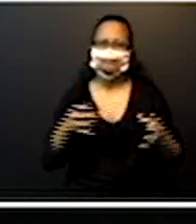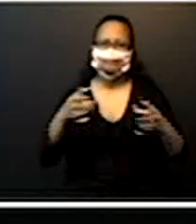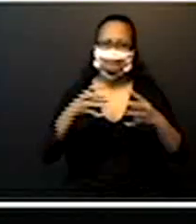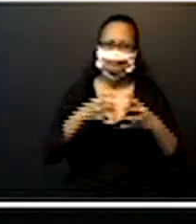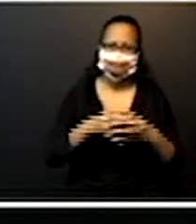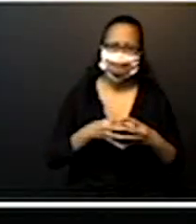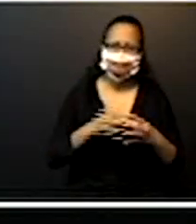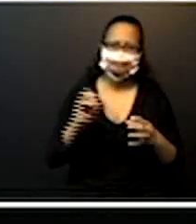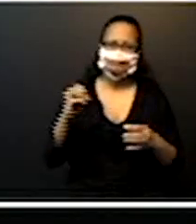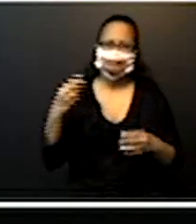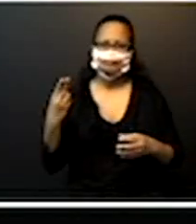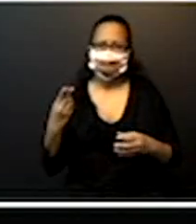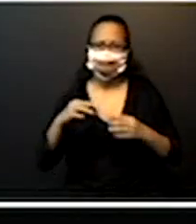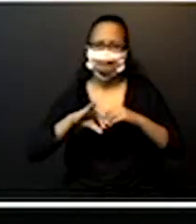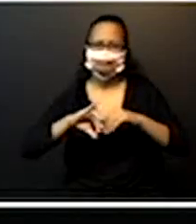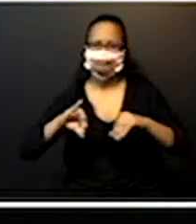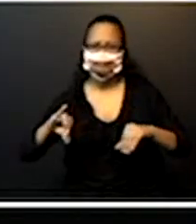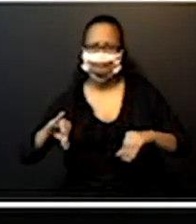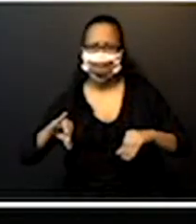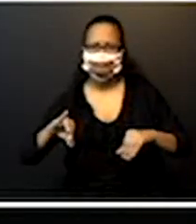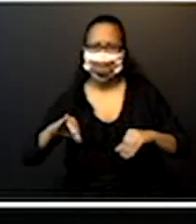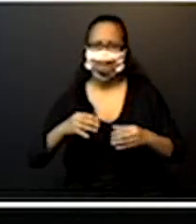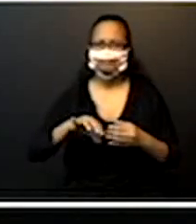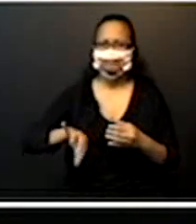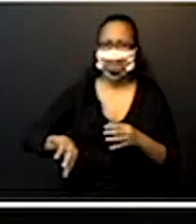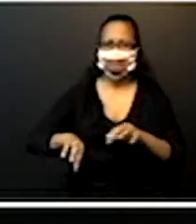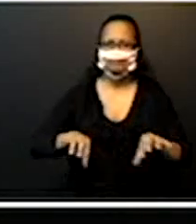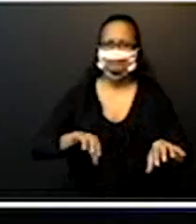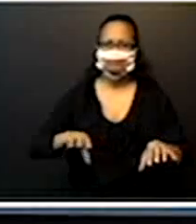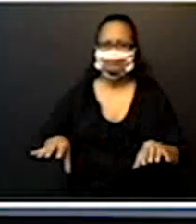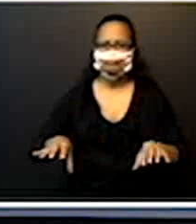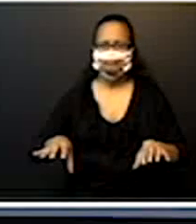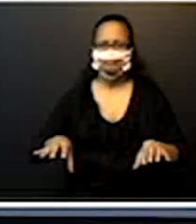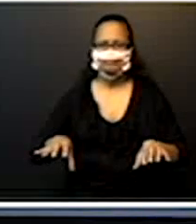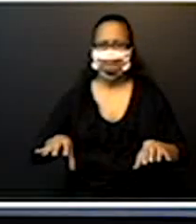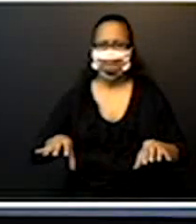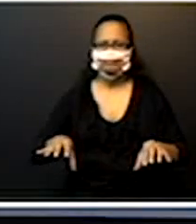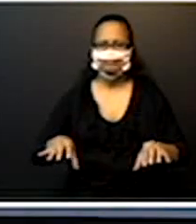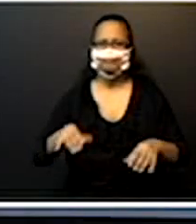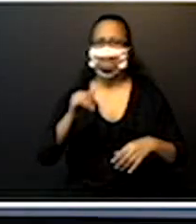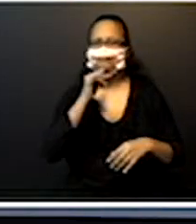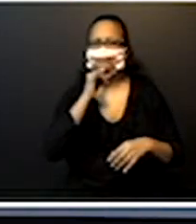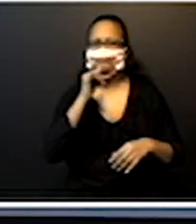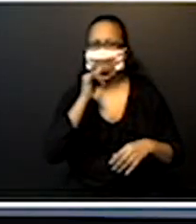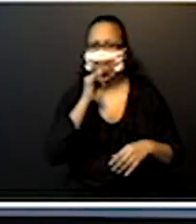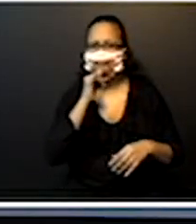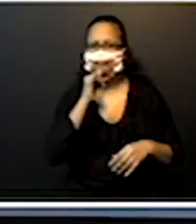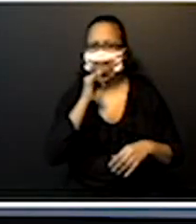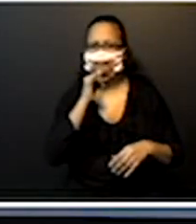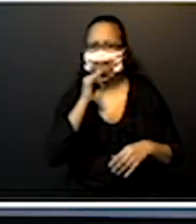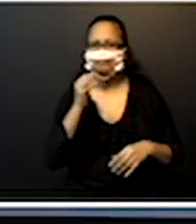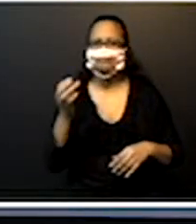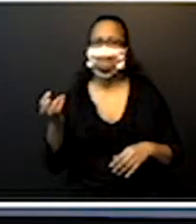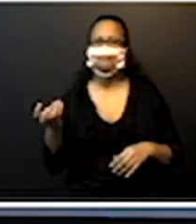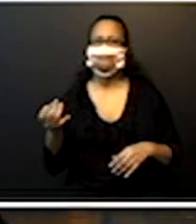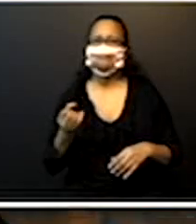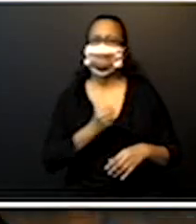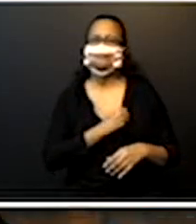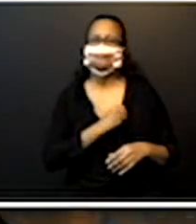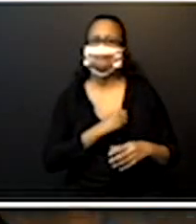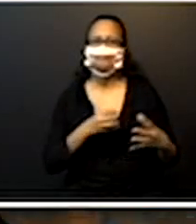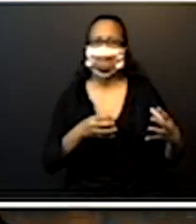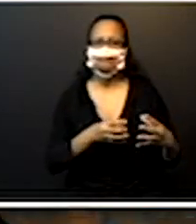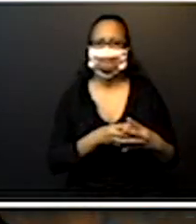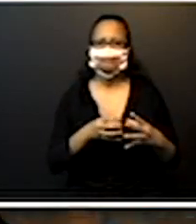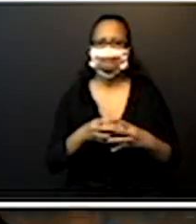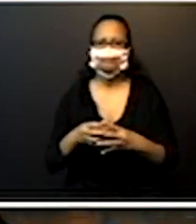Quando vocês pensarem na ideia de compor, é juntar. É unir. E decompor